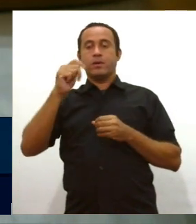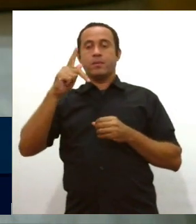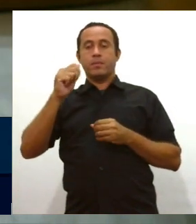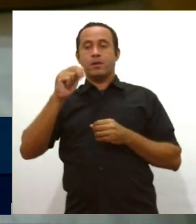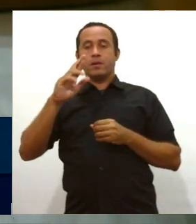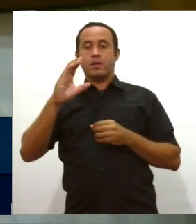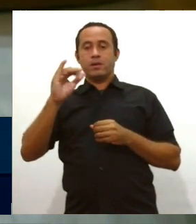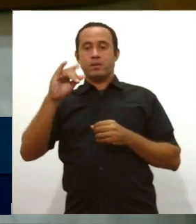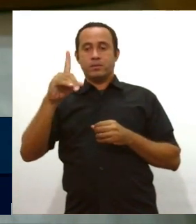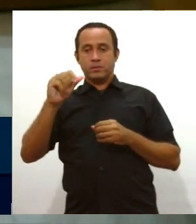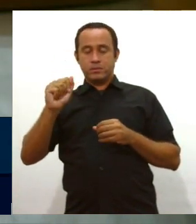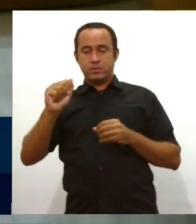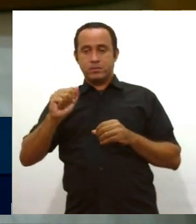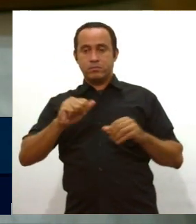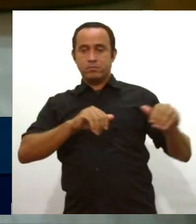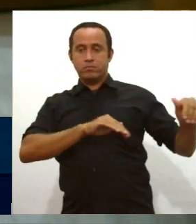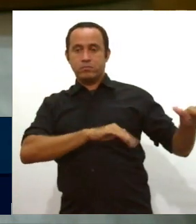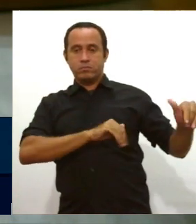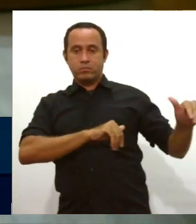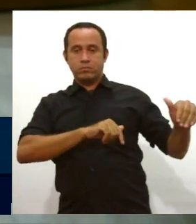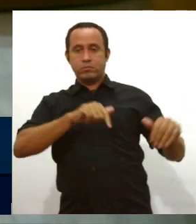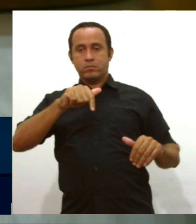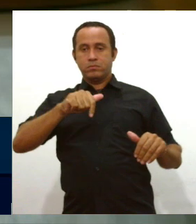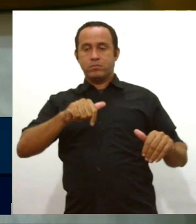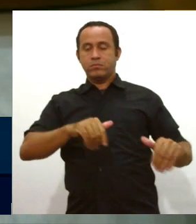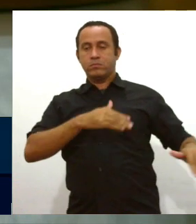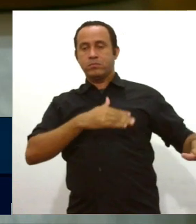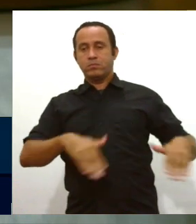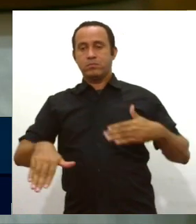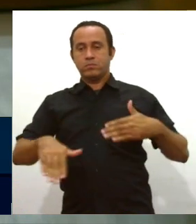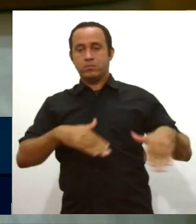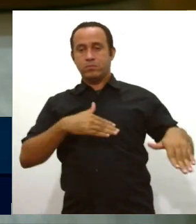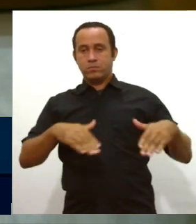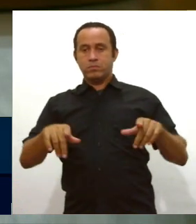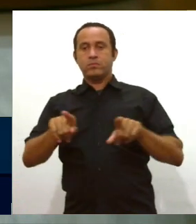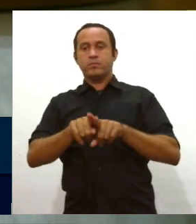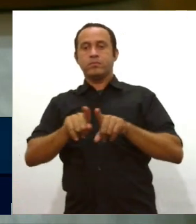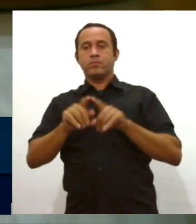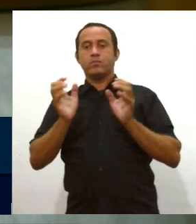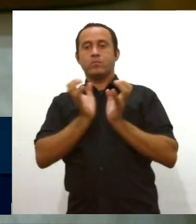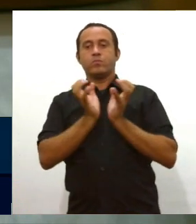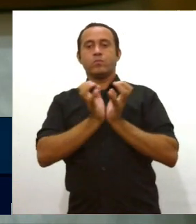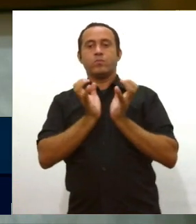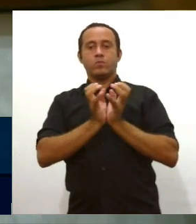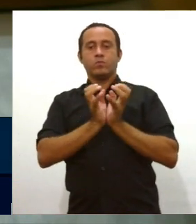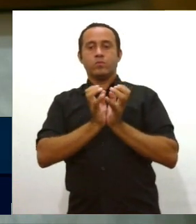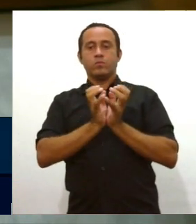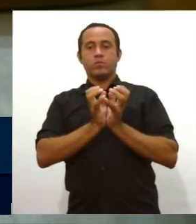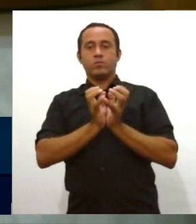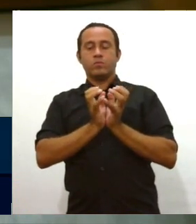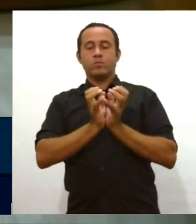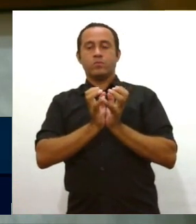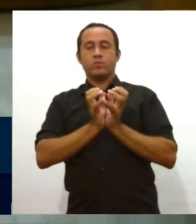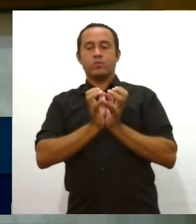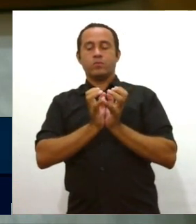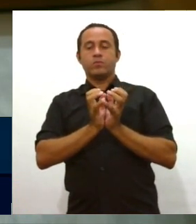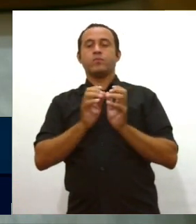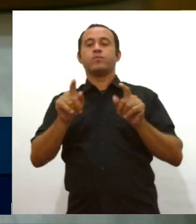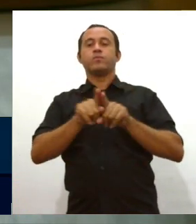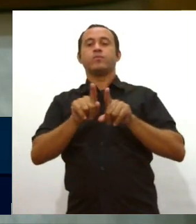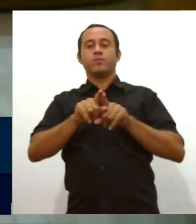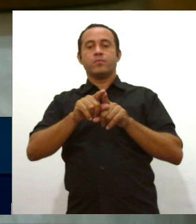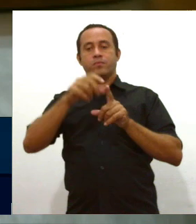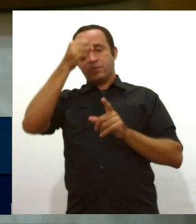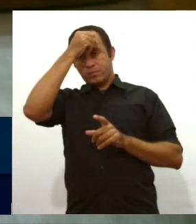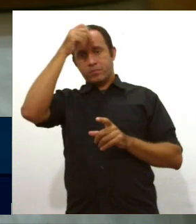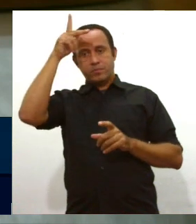estivemos lá, Cidadania vai estar coligado com o PL também, na cidade de Nossa Senhora Aparecida, a candidata a prefeita, Jeane,